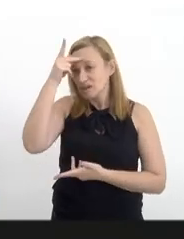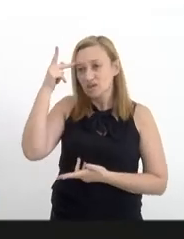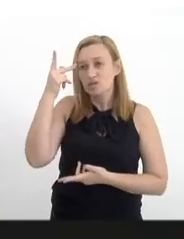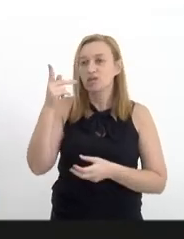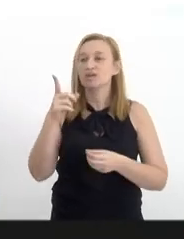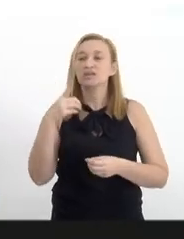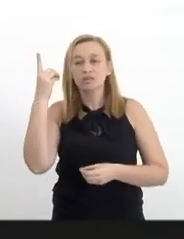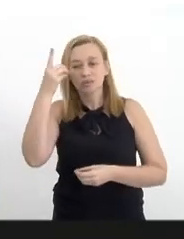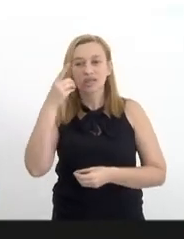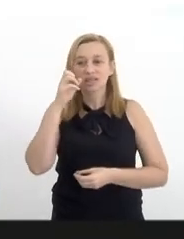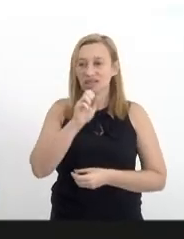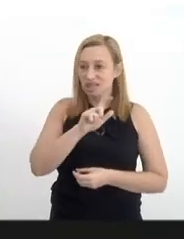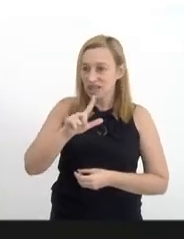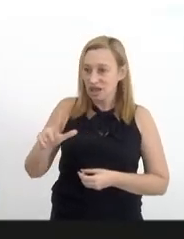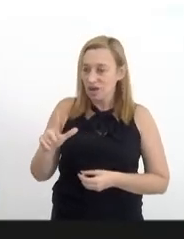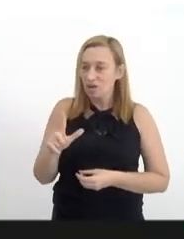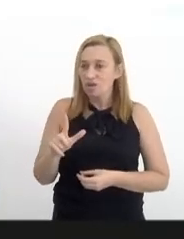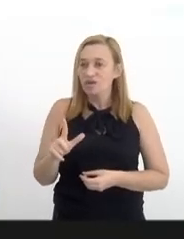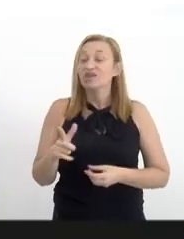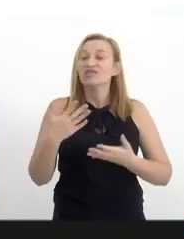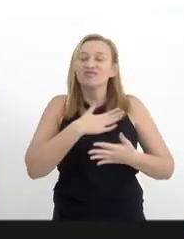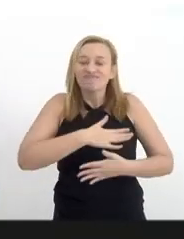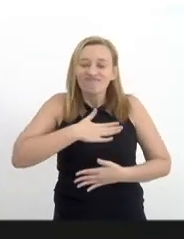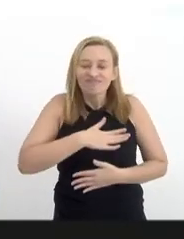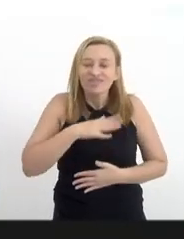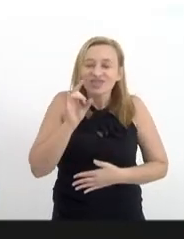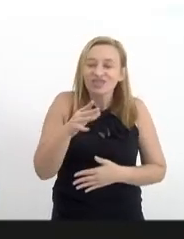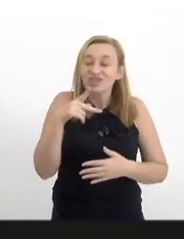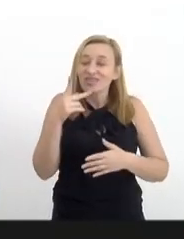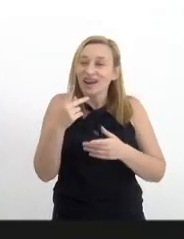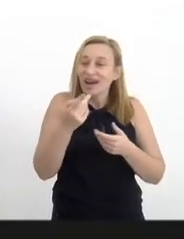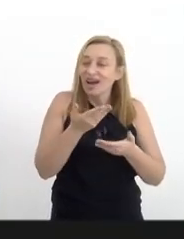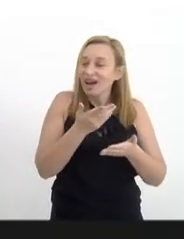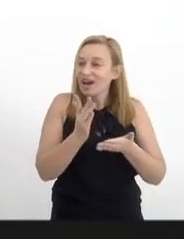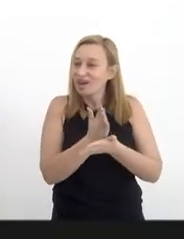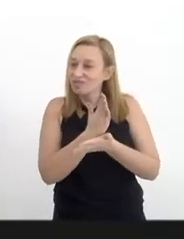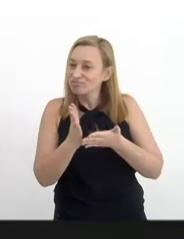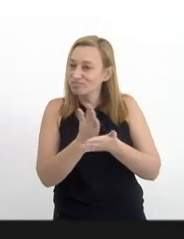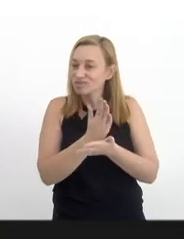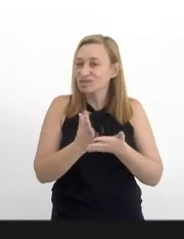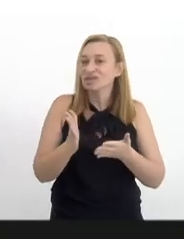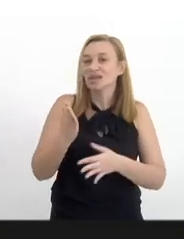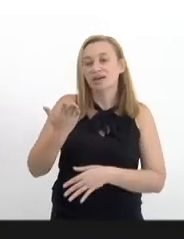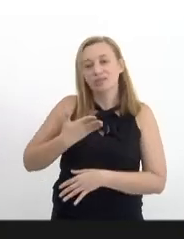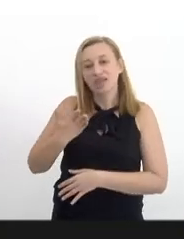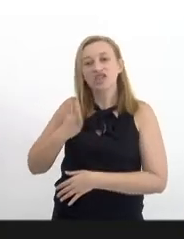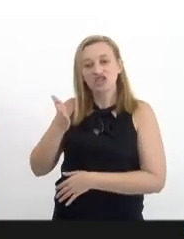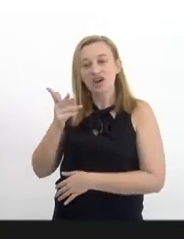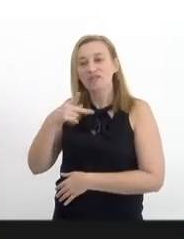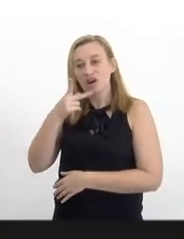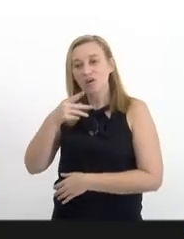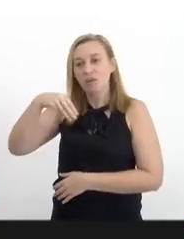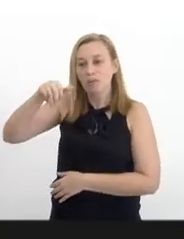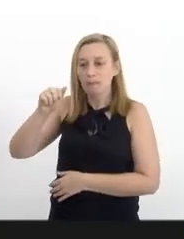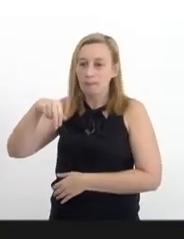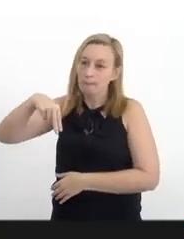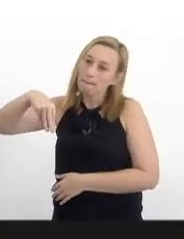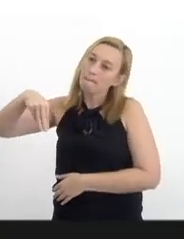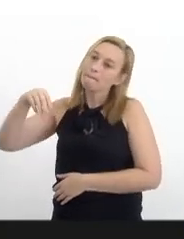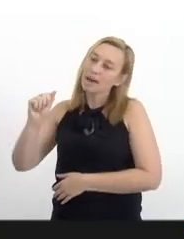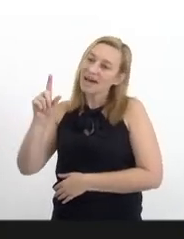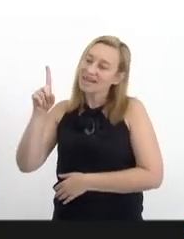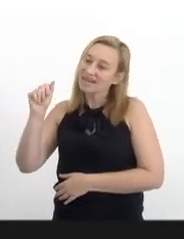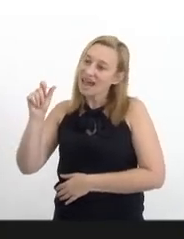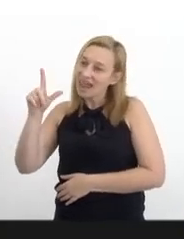deputado Daniel e gostaria só de acrescentar algumas palavras ao que a minha colega Madalena já disse. A gente realmente,